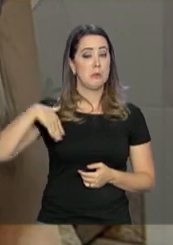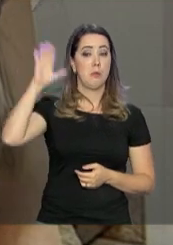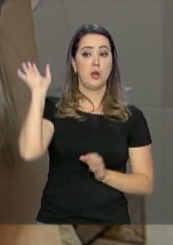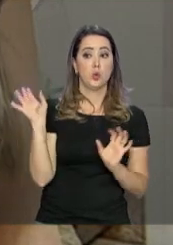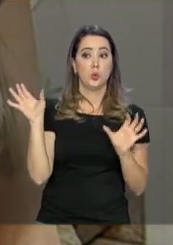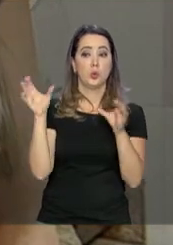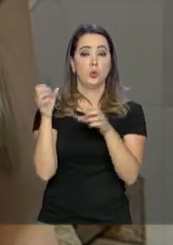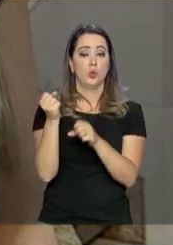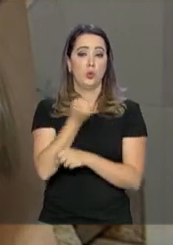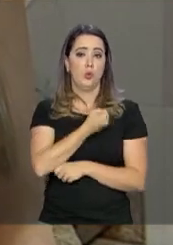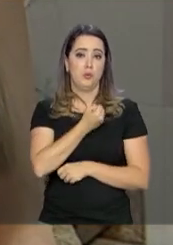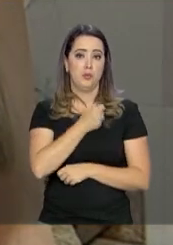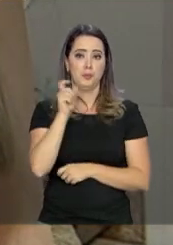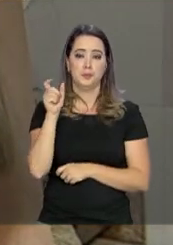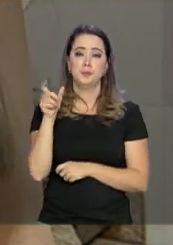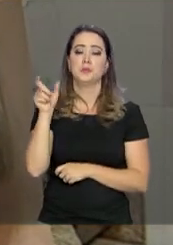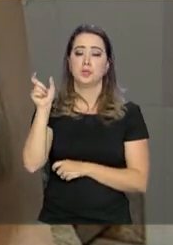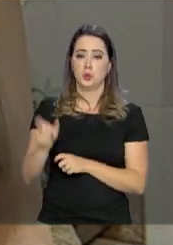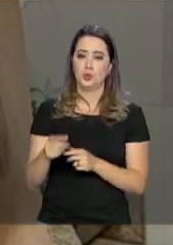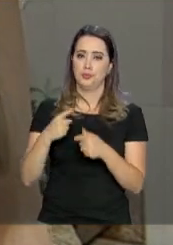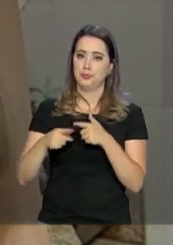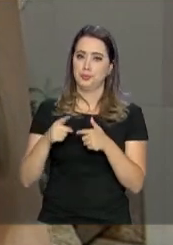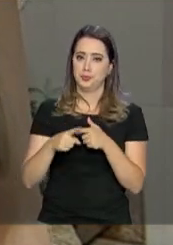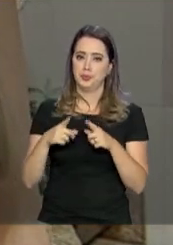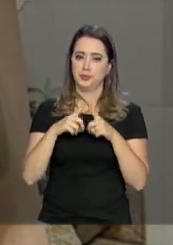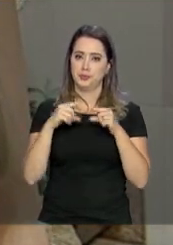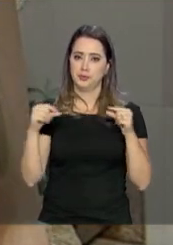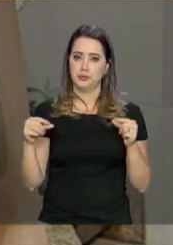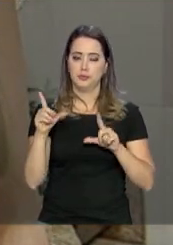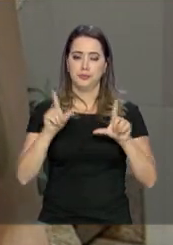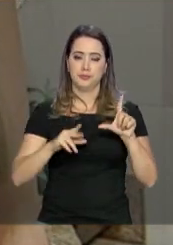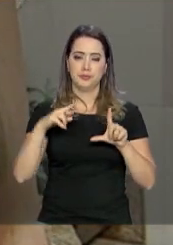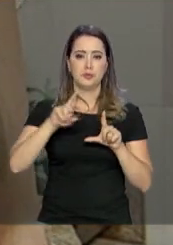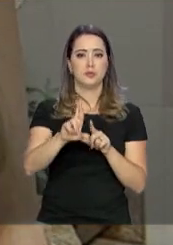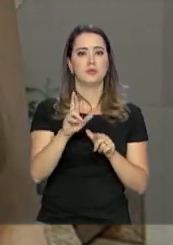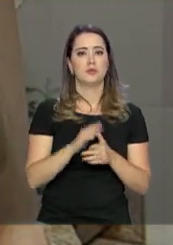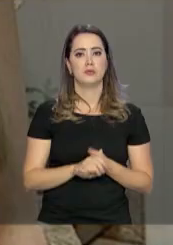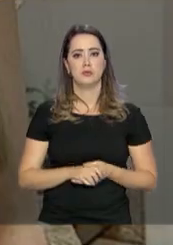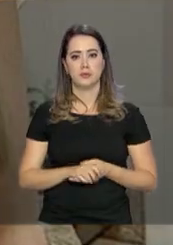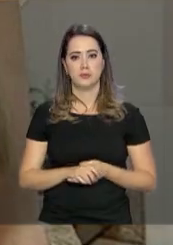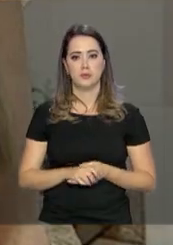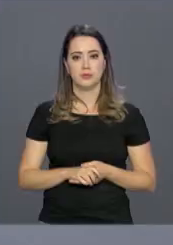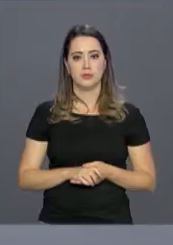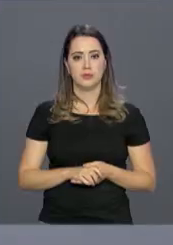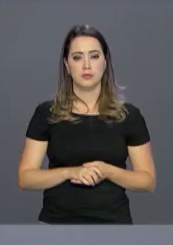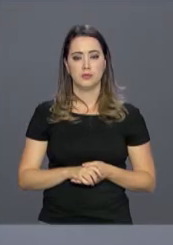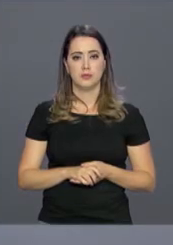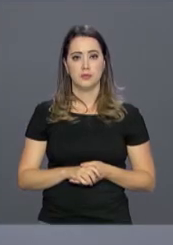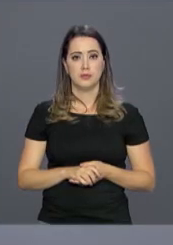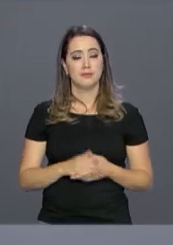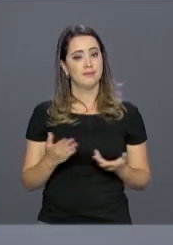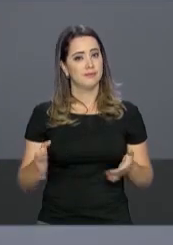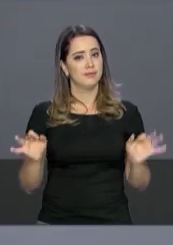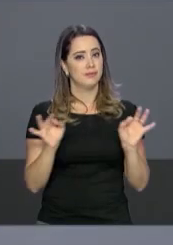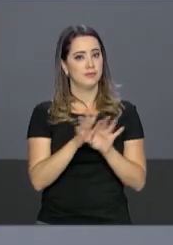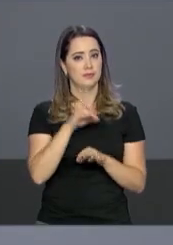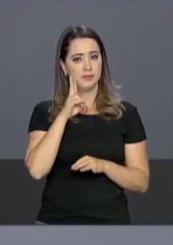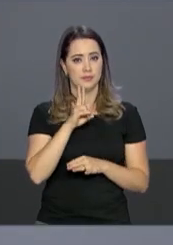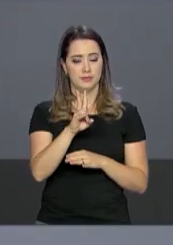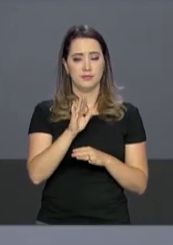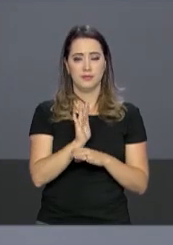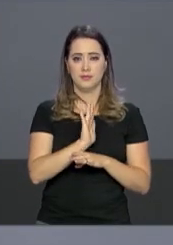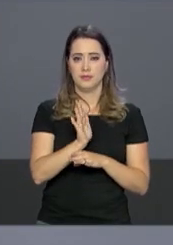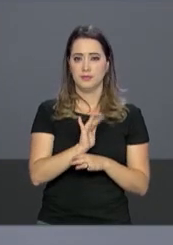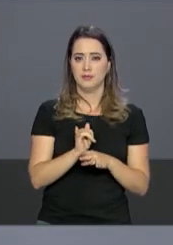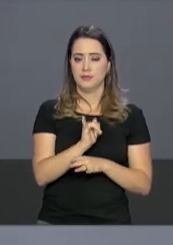com o maior número de casos investigados. De Brasília para a TV NBR, Raíssa Lopes. Esta edição termina aqui.